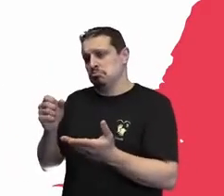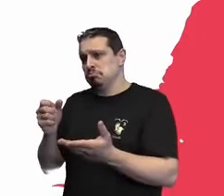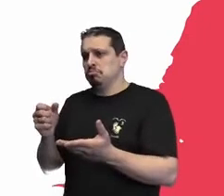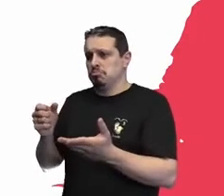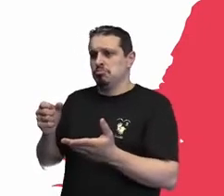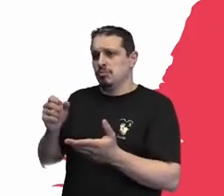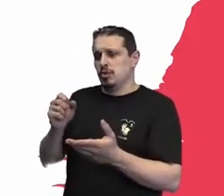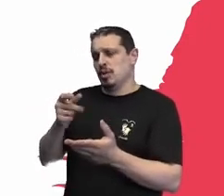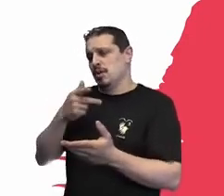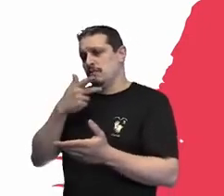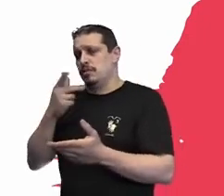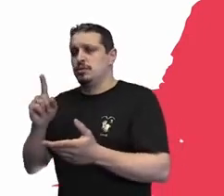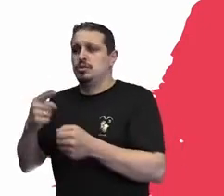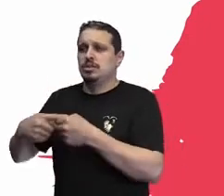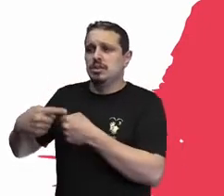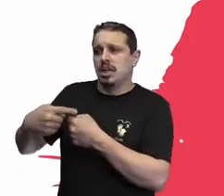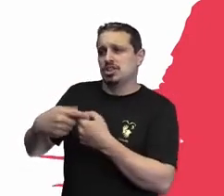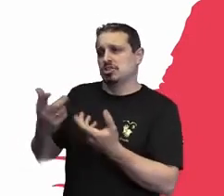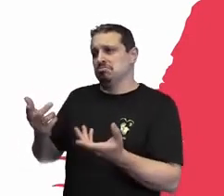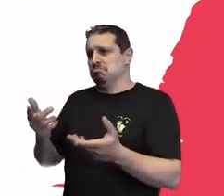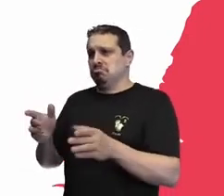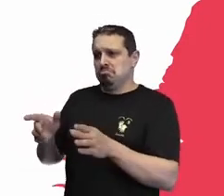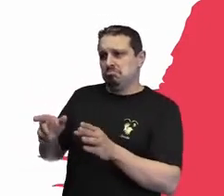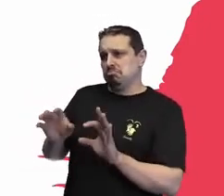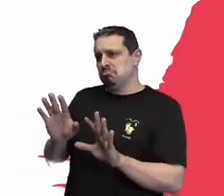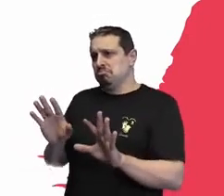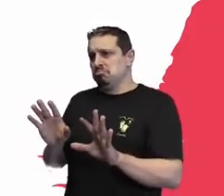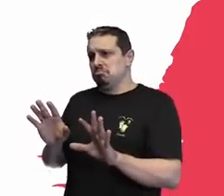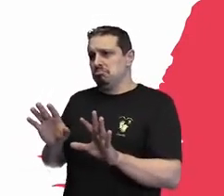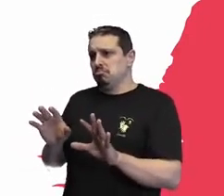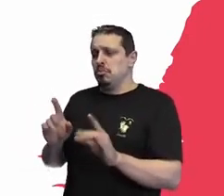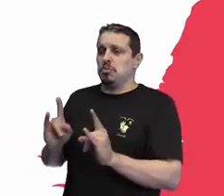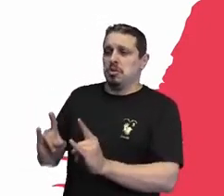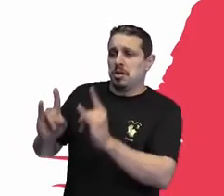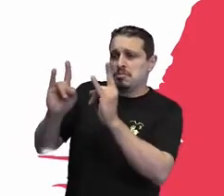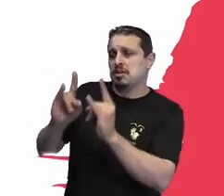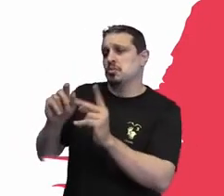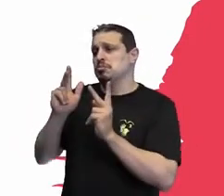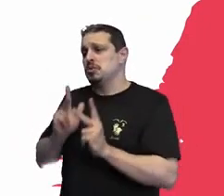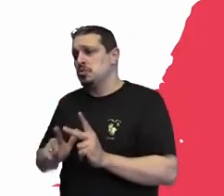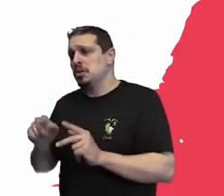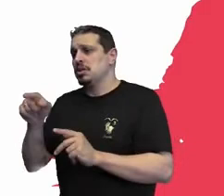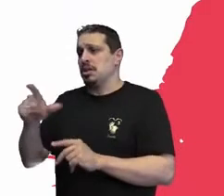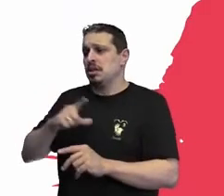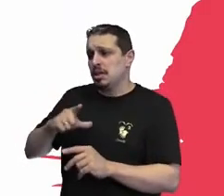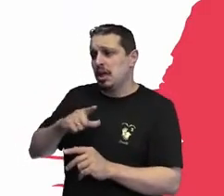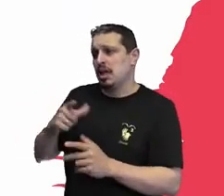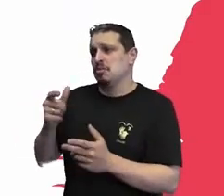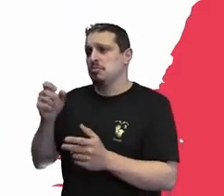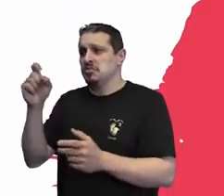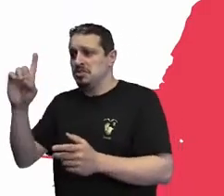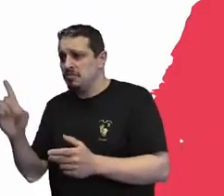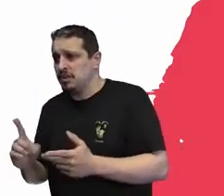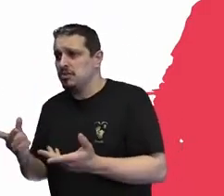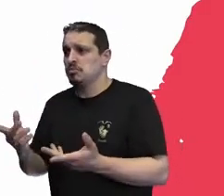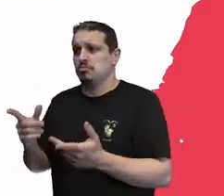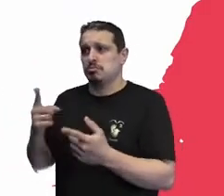urbanizada, num prédio onde moram pessoas com e sem deficiência,